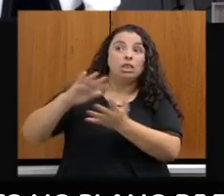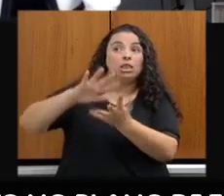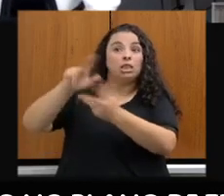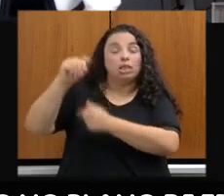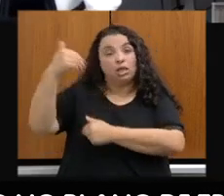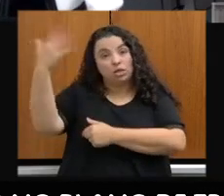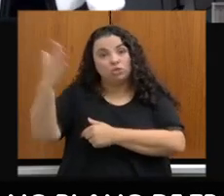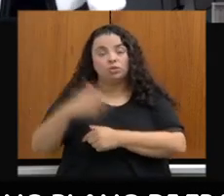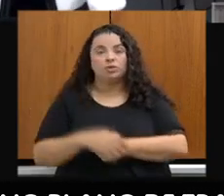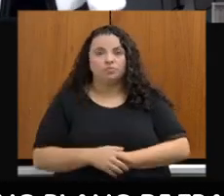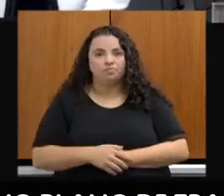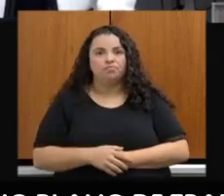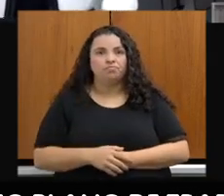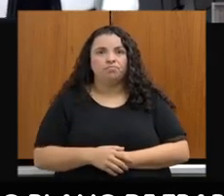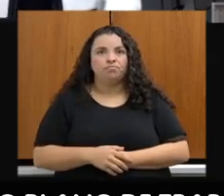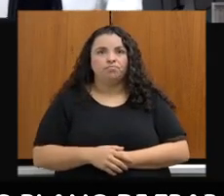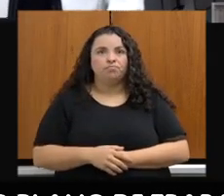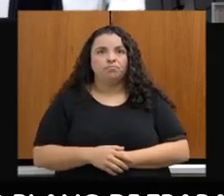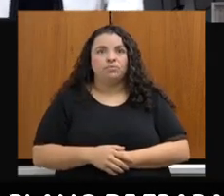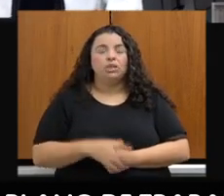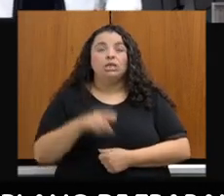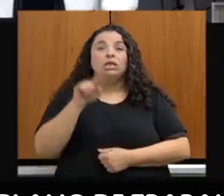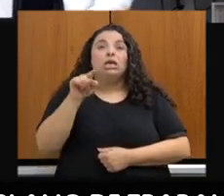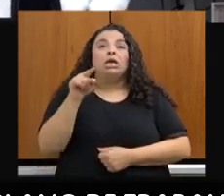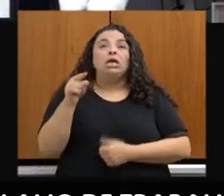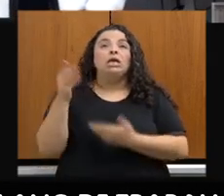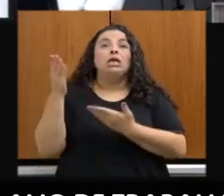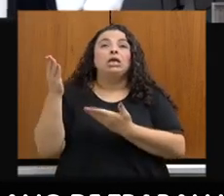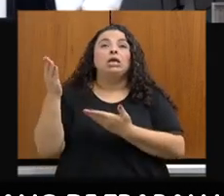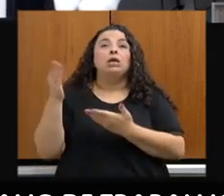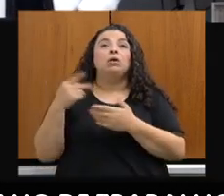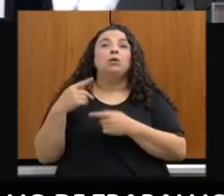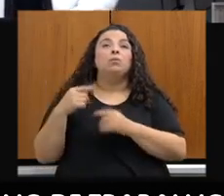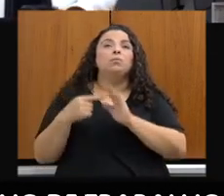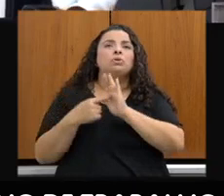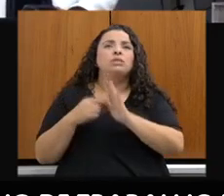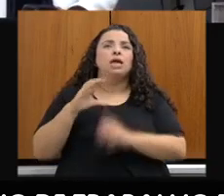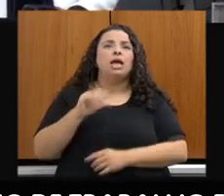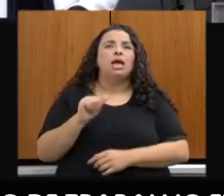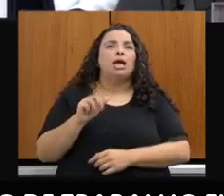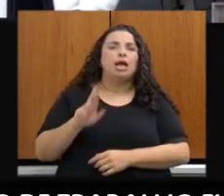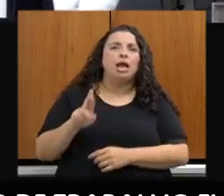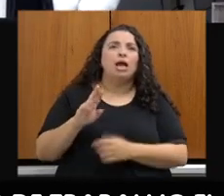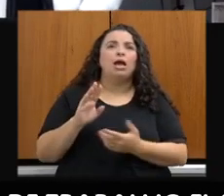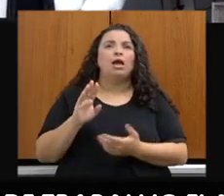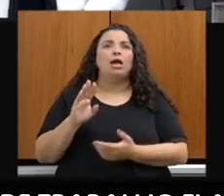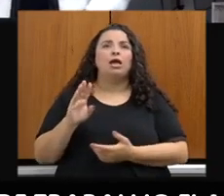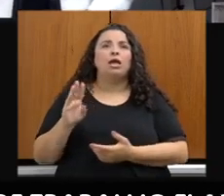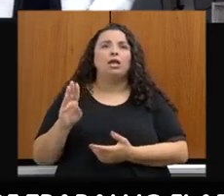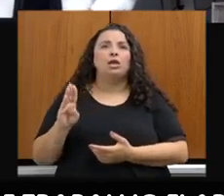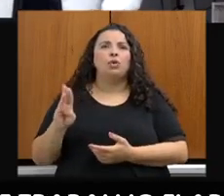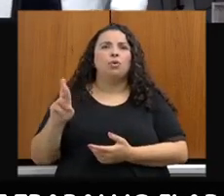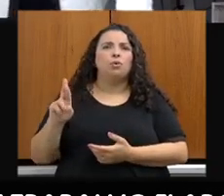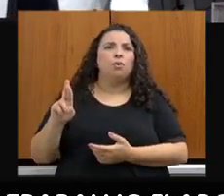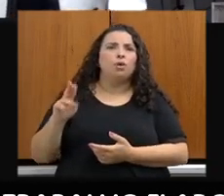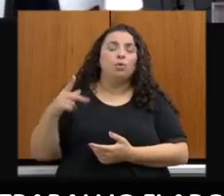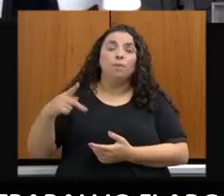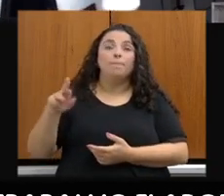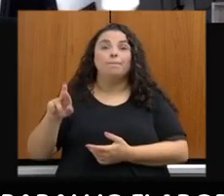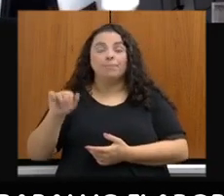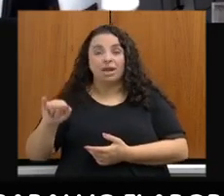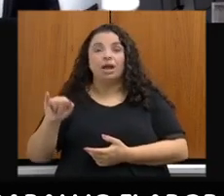favor. Então, aqui, só destacando o CAR e o PRA, um ponto importante é que hoje